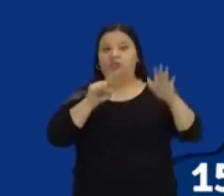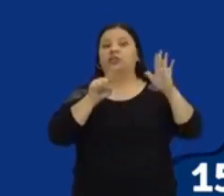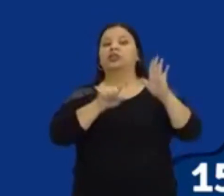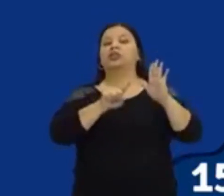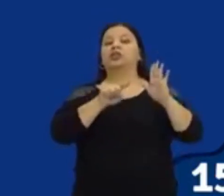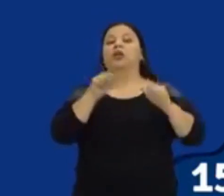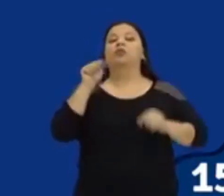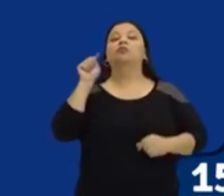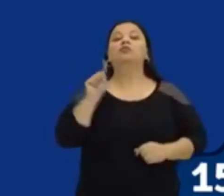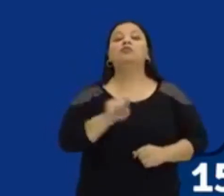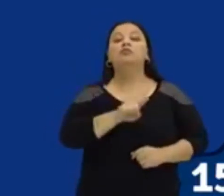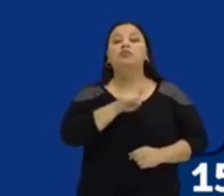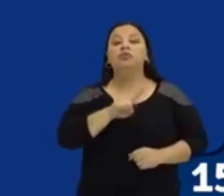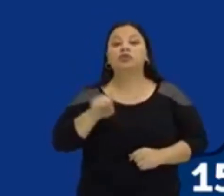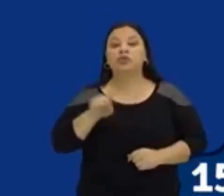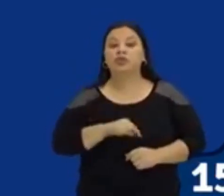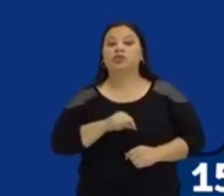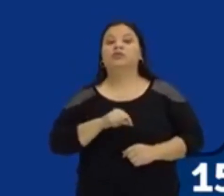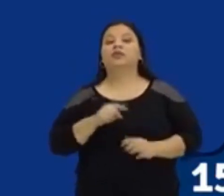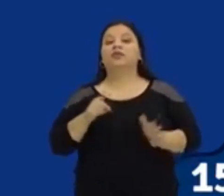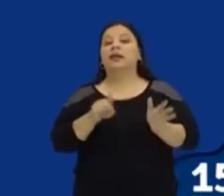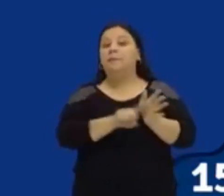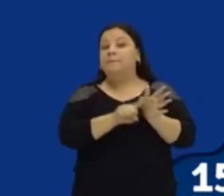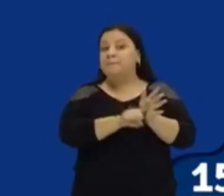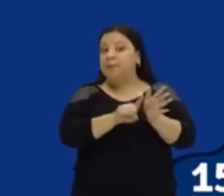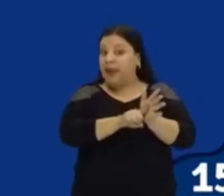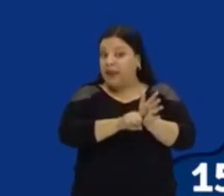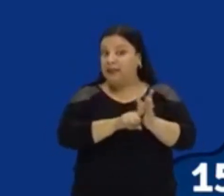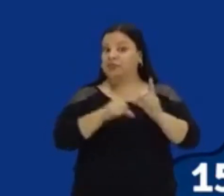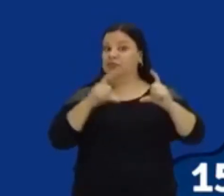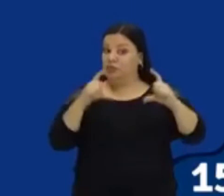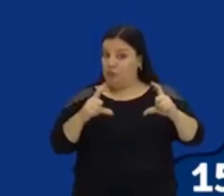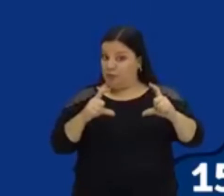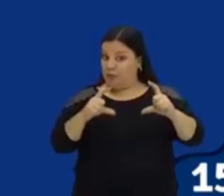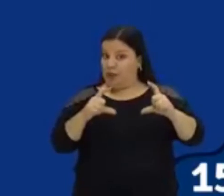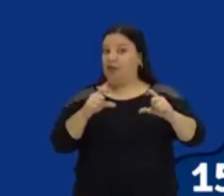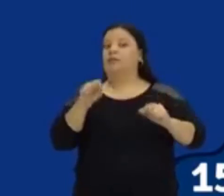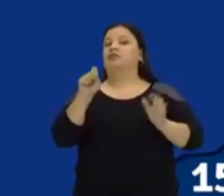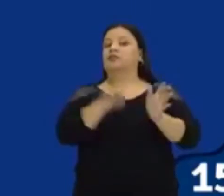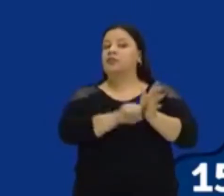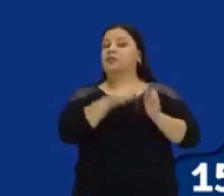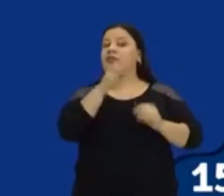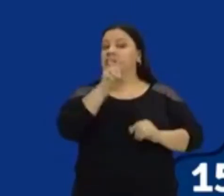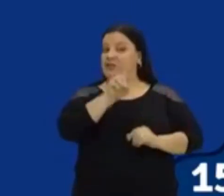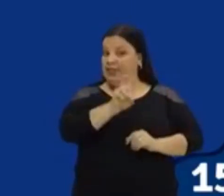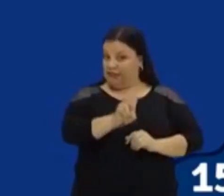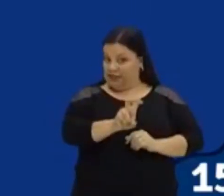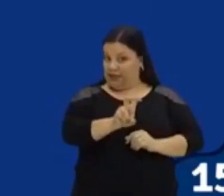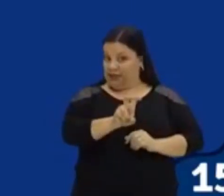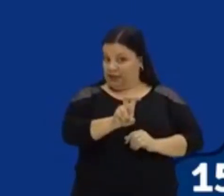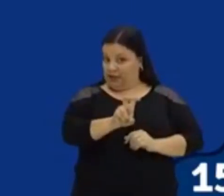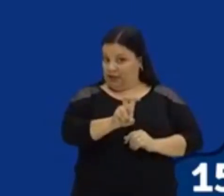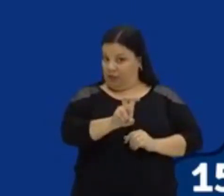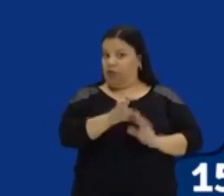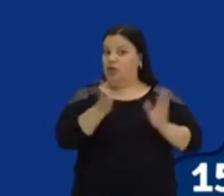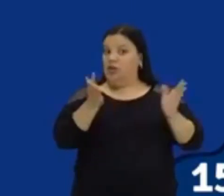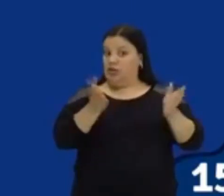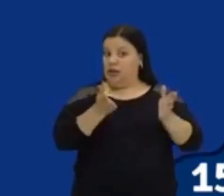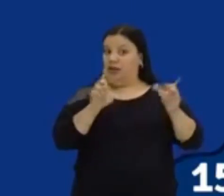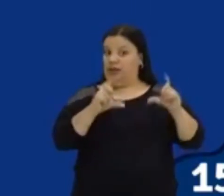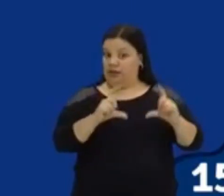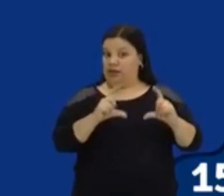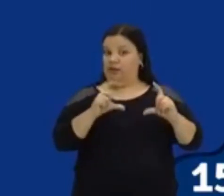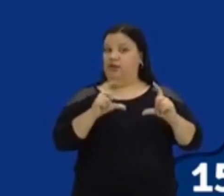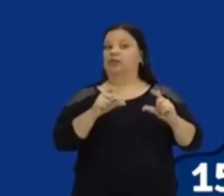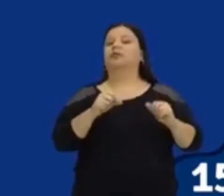b lembra lá que b é menos 5 então vai ficar aqui, olha. Certo? Um menos que é da fórmula e o outro menos